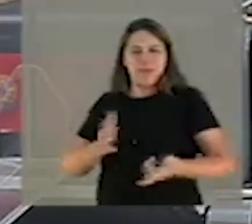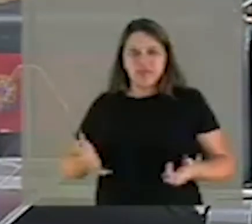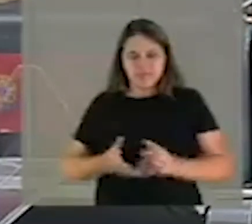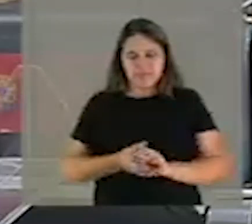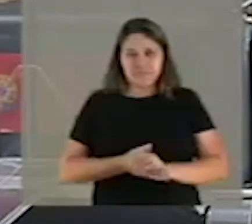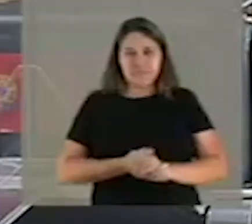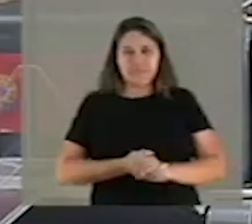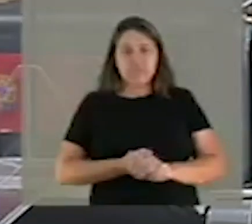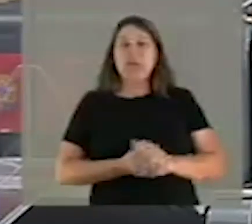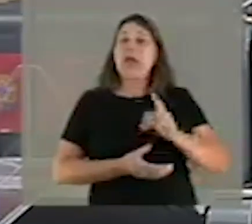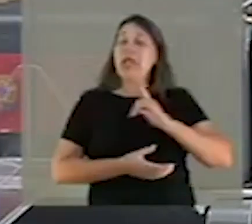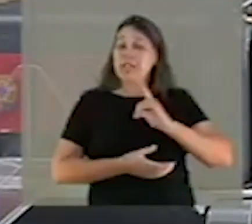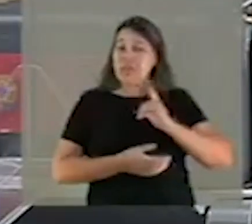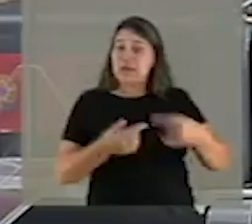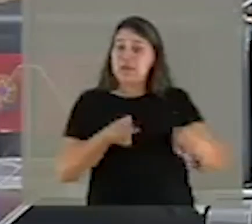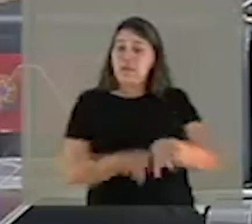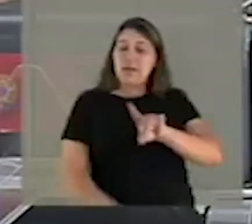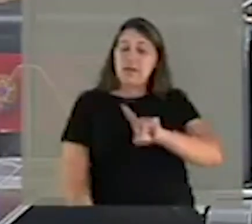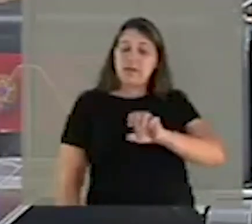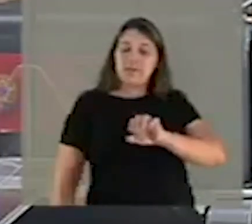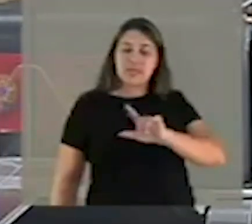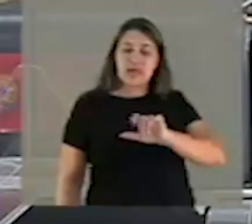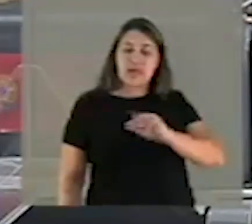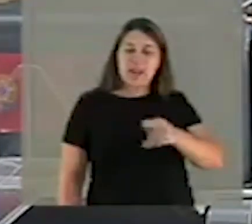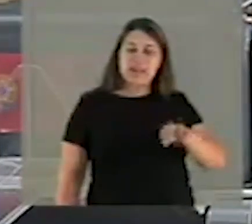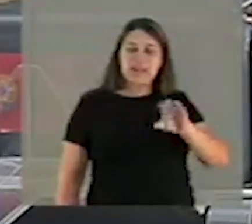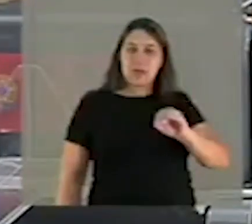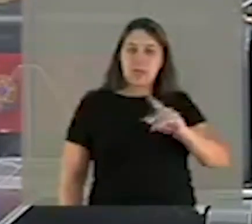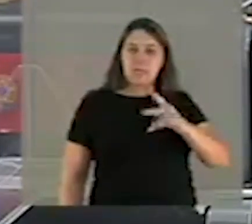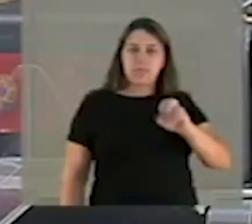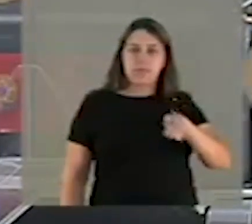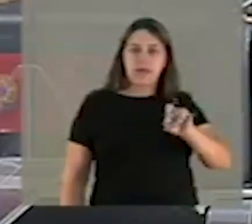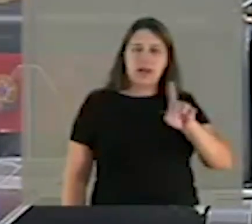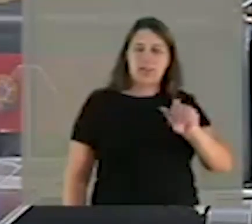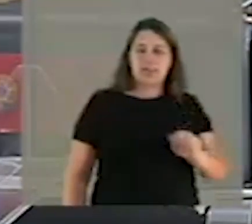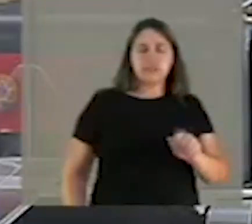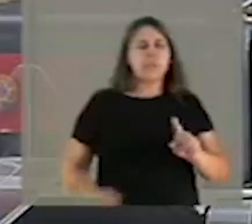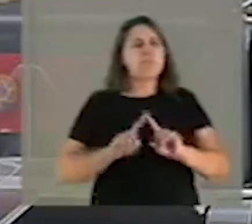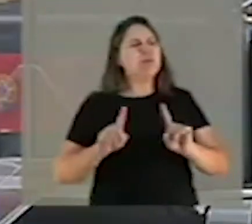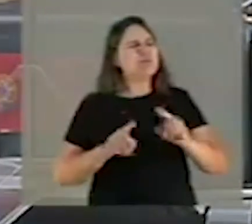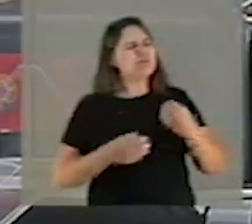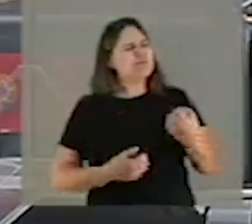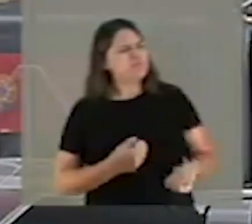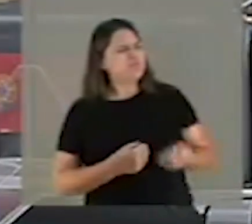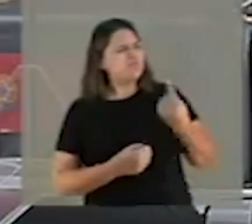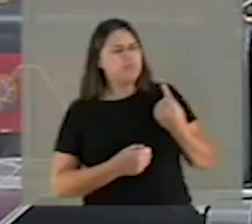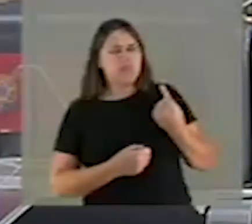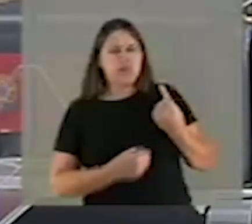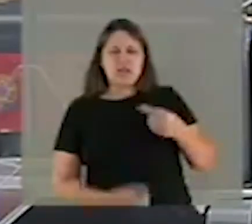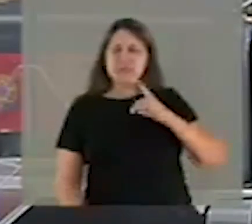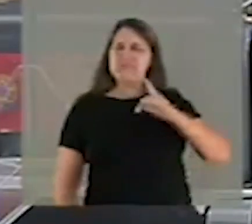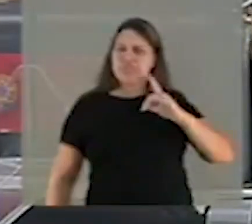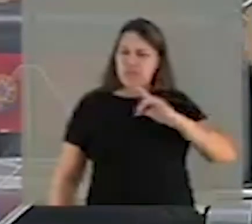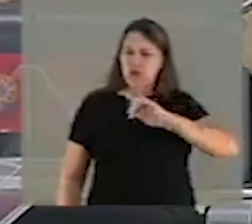Tem até delação premiada. E o que me intriga, senador Girão, é que nenhum... Veja, há governadores